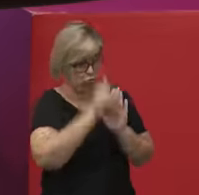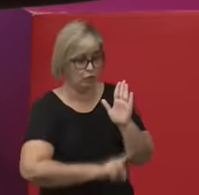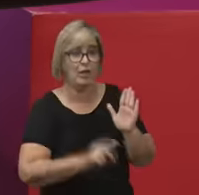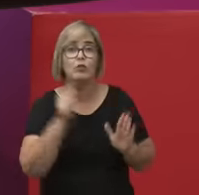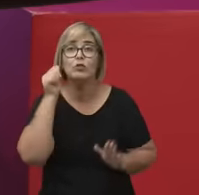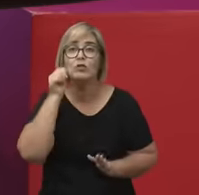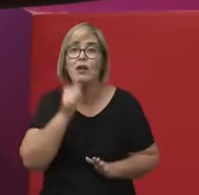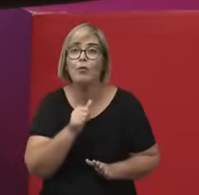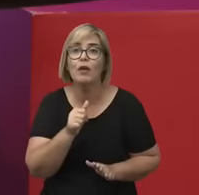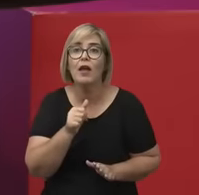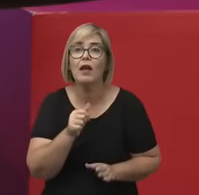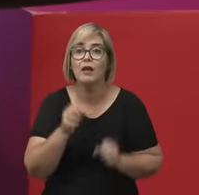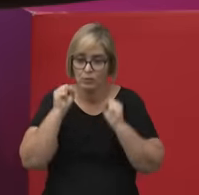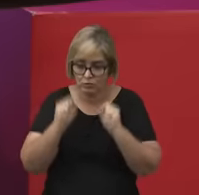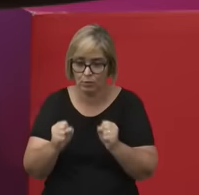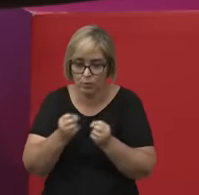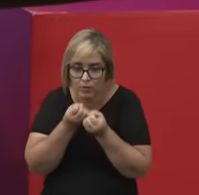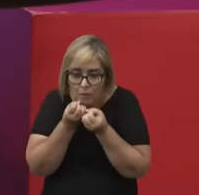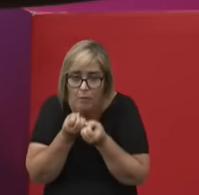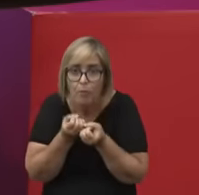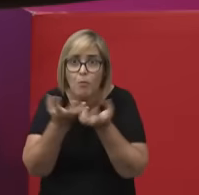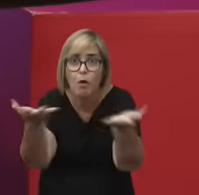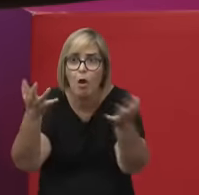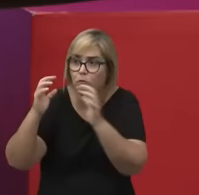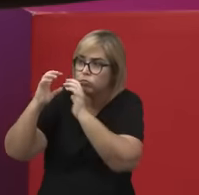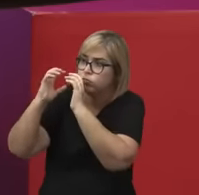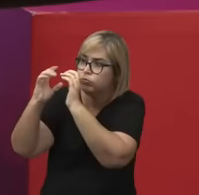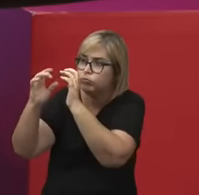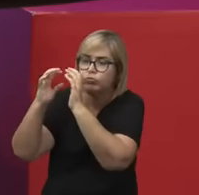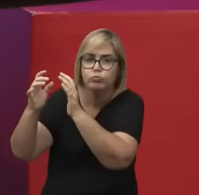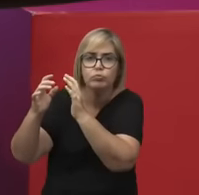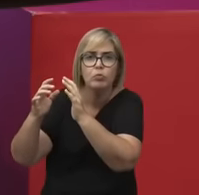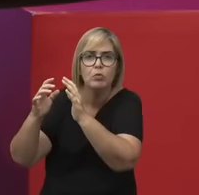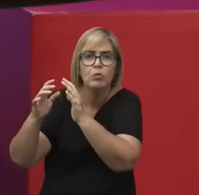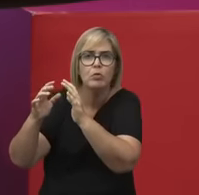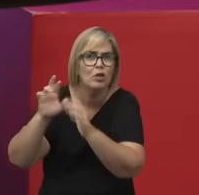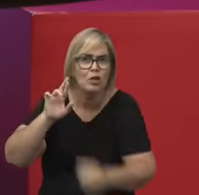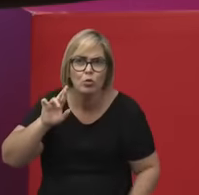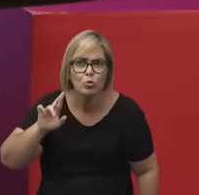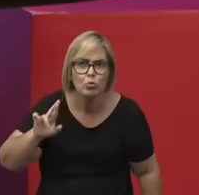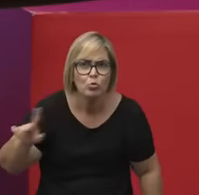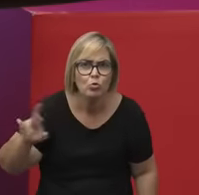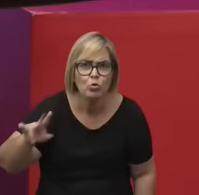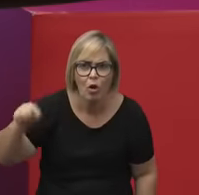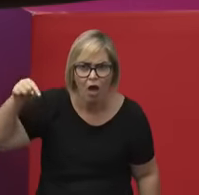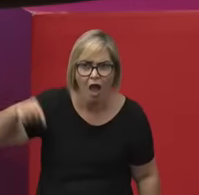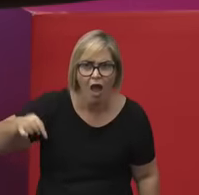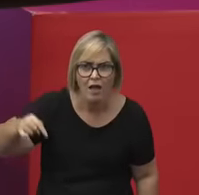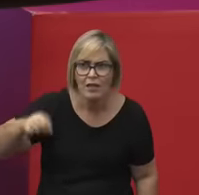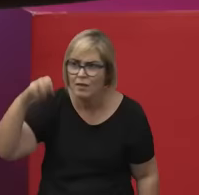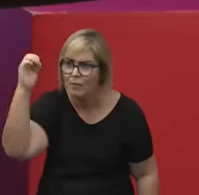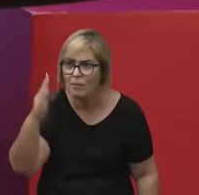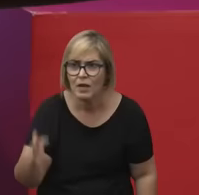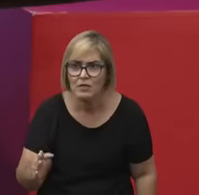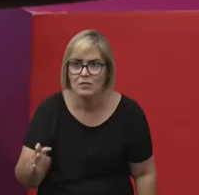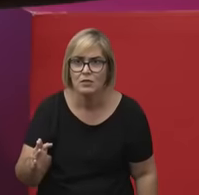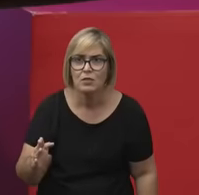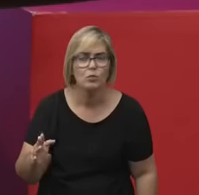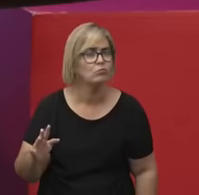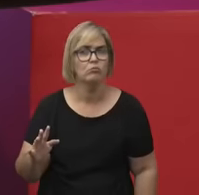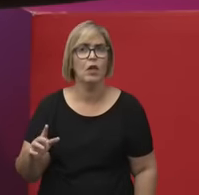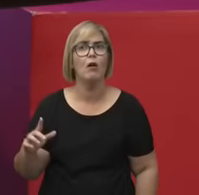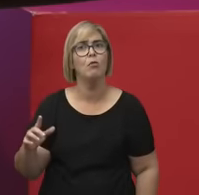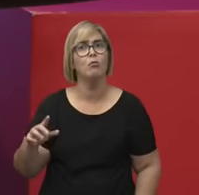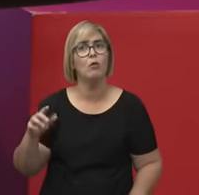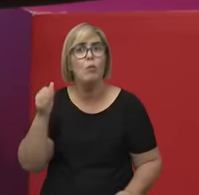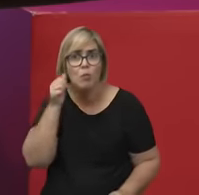expressar a sua racionalidade, de tê-la reconhecida, não só para que elas possam falar sobre outras mulheres, mas que